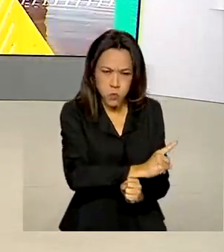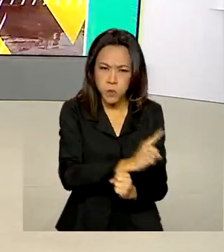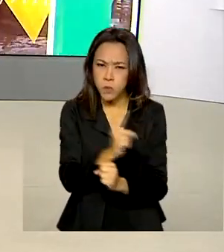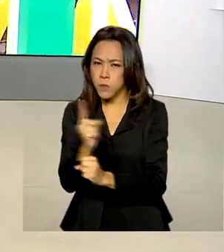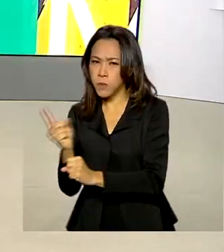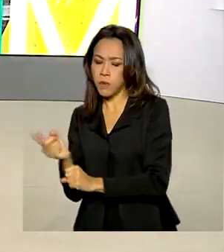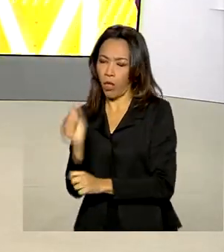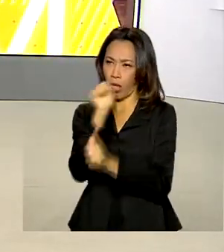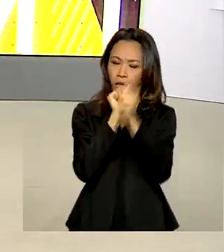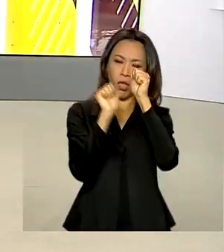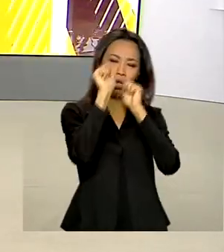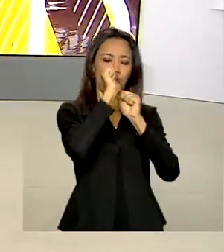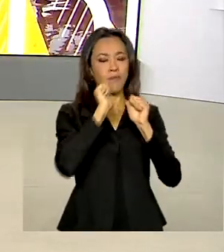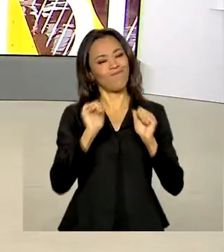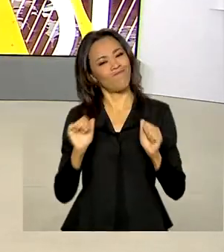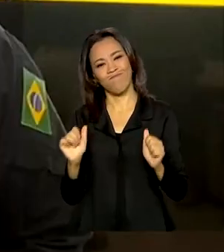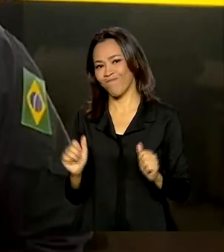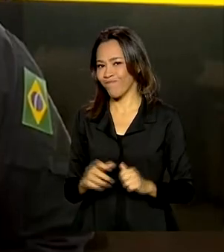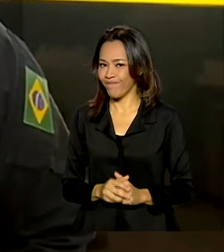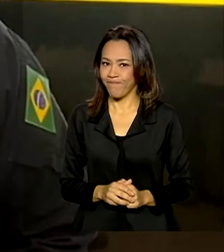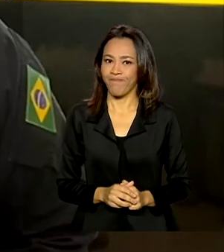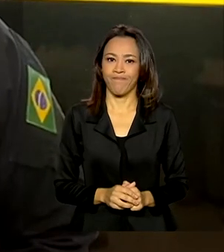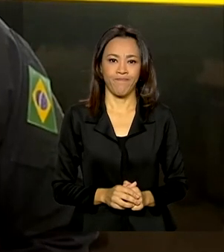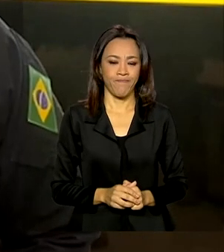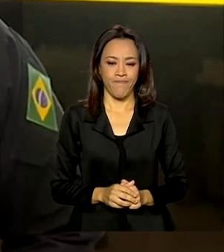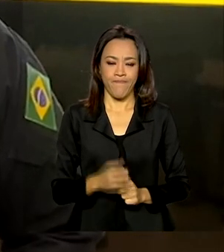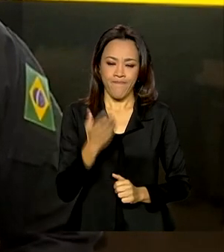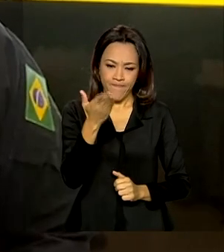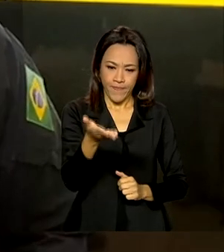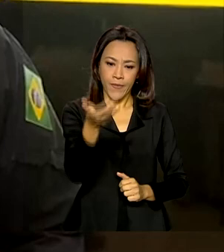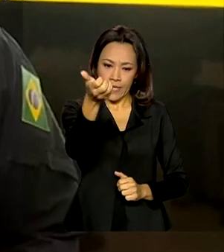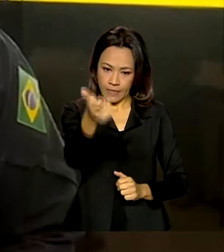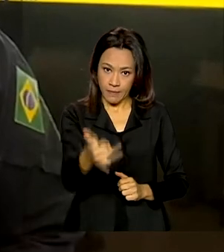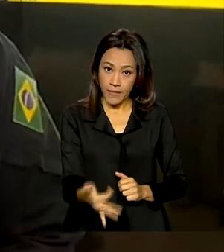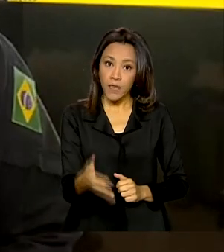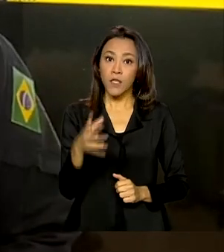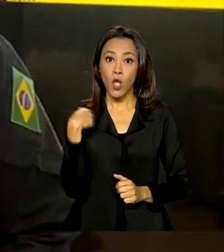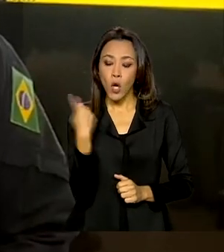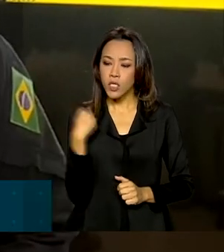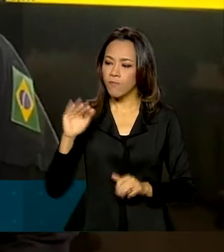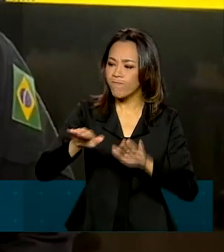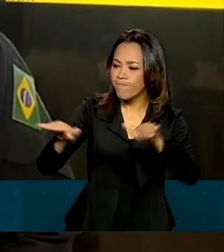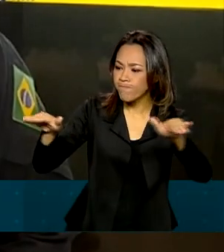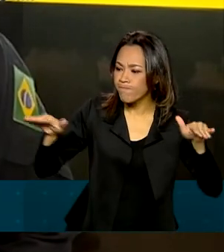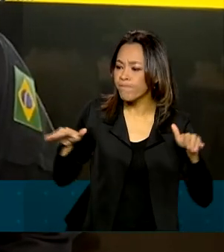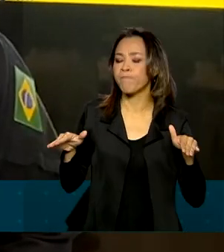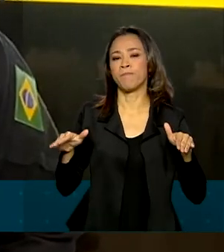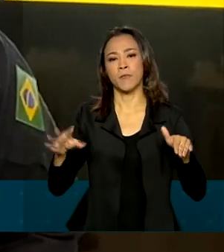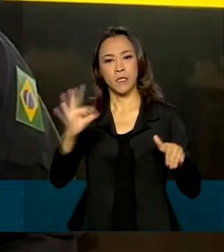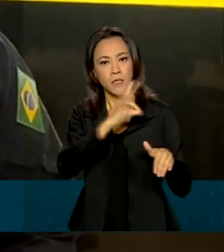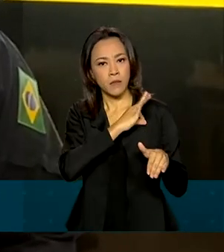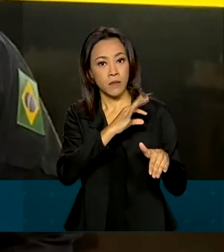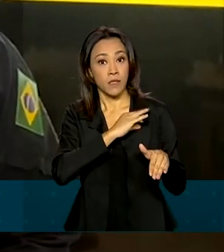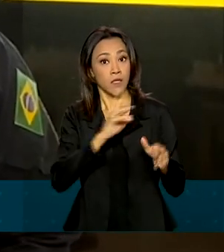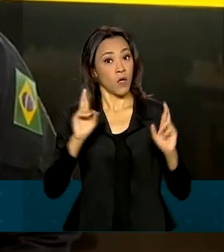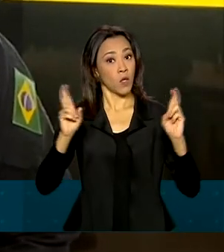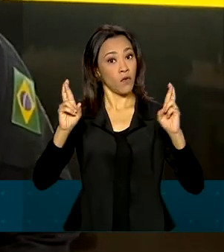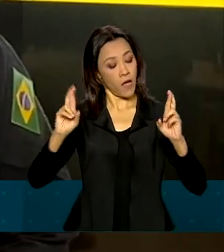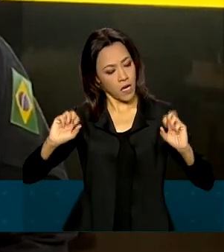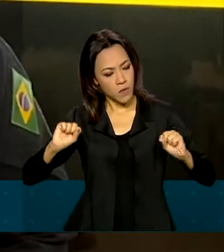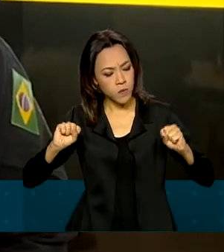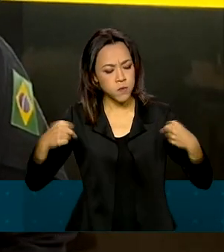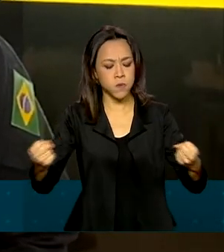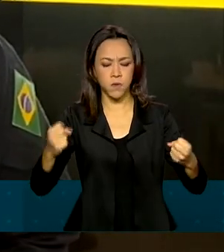e embriaguez ao volante. Estamos mobilizando todo o efetivo da instituição, um reforço prioritário